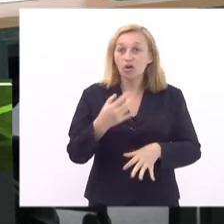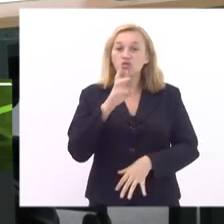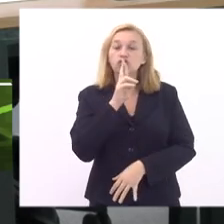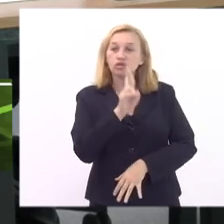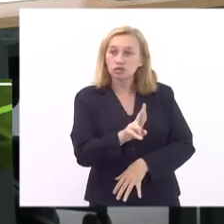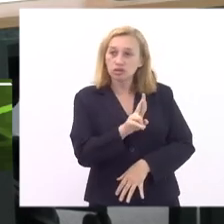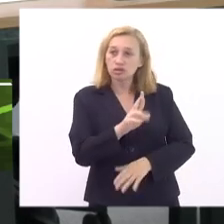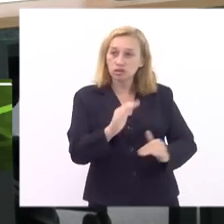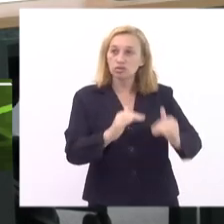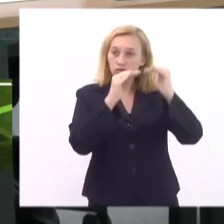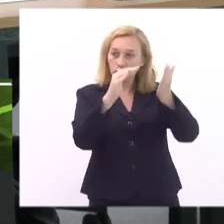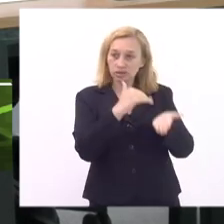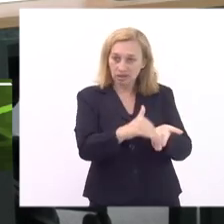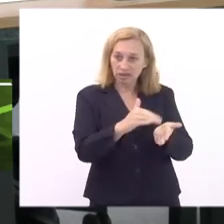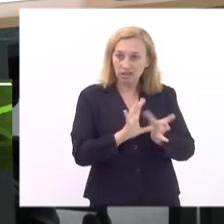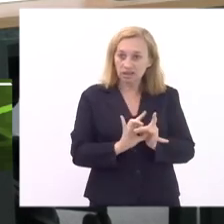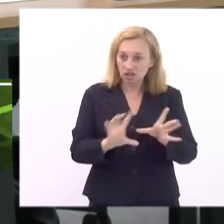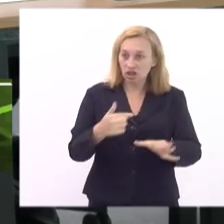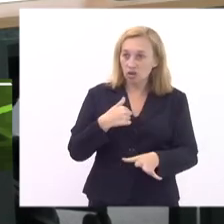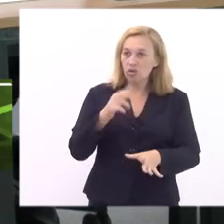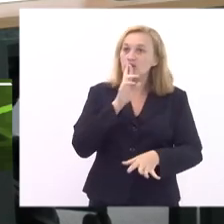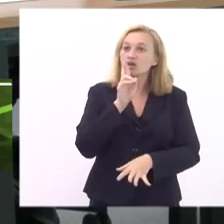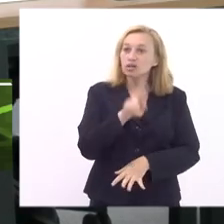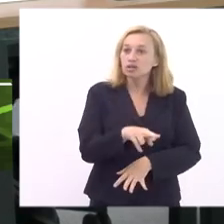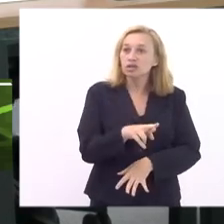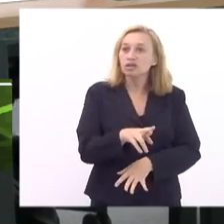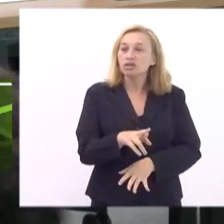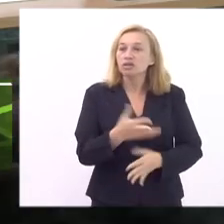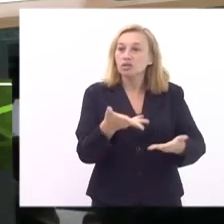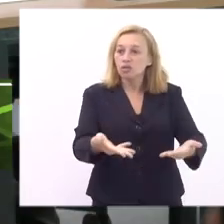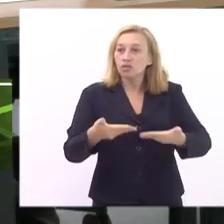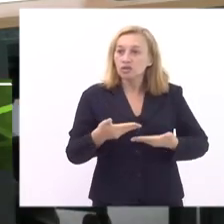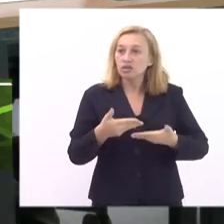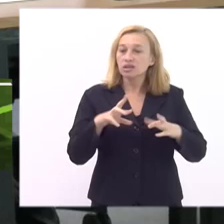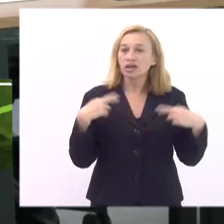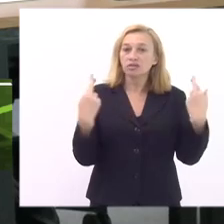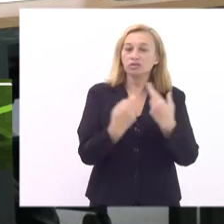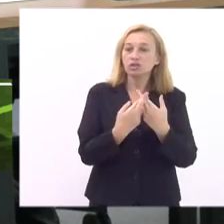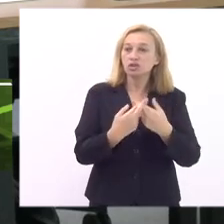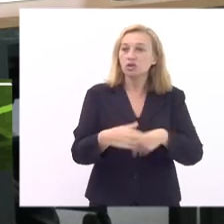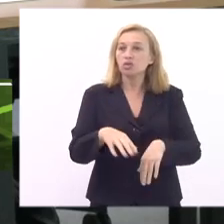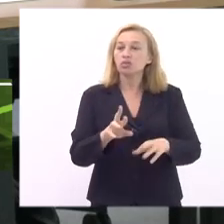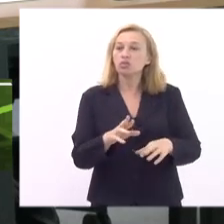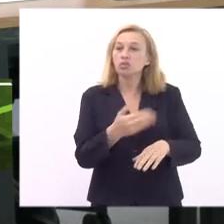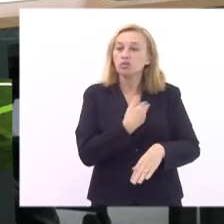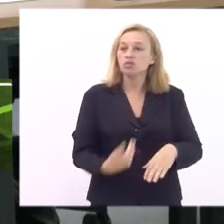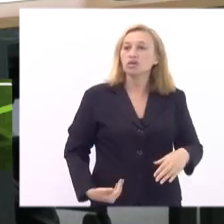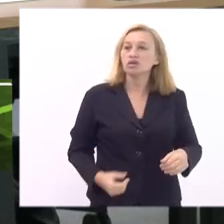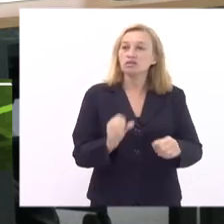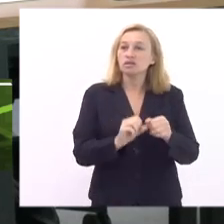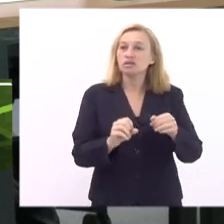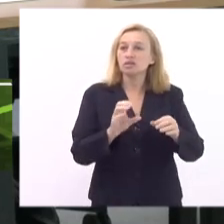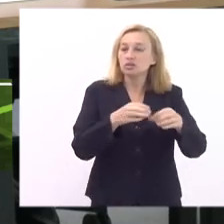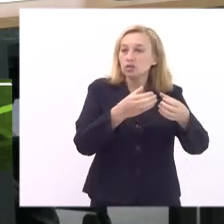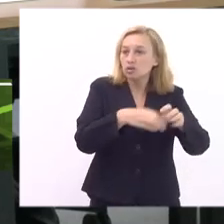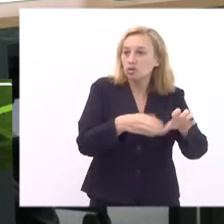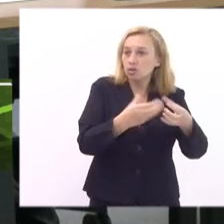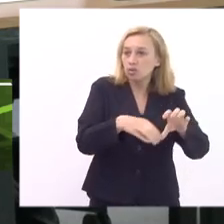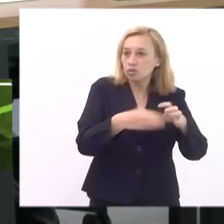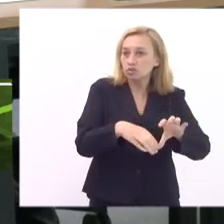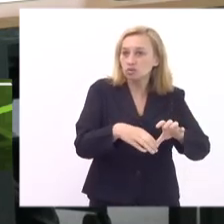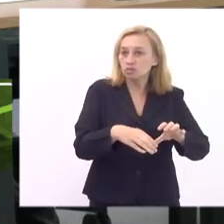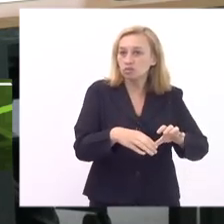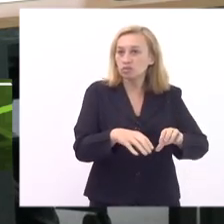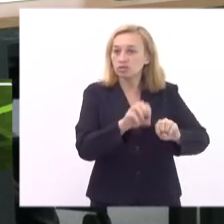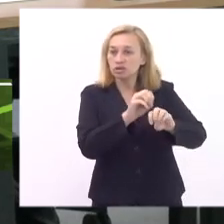responder se o subsecretário me permitir que eu responda convidando o Ramon a participar da audiência pública que a gente vai realizar sobre concursos públicos na Seduc